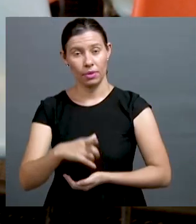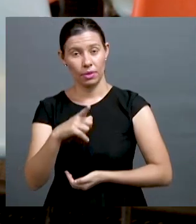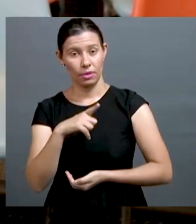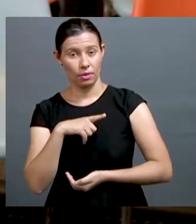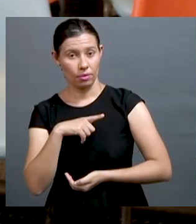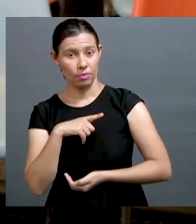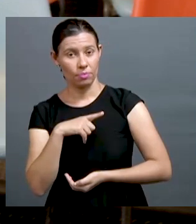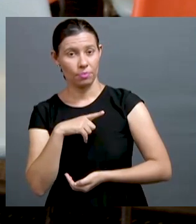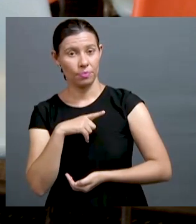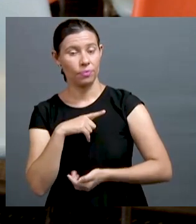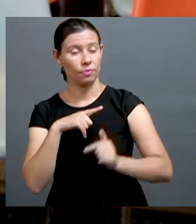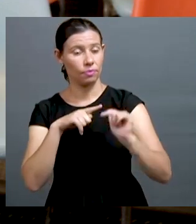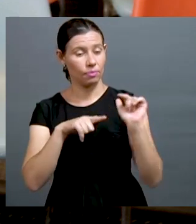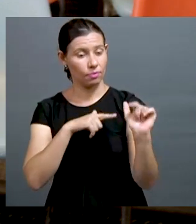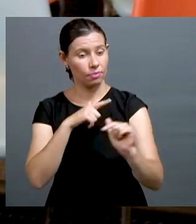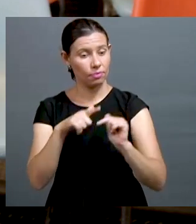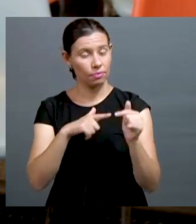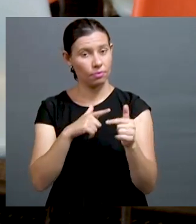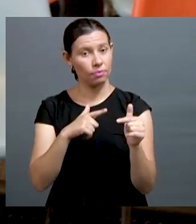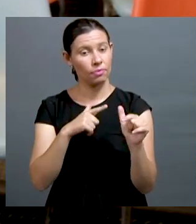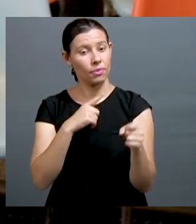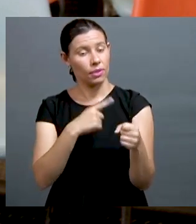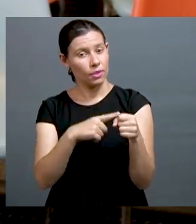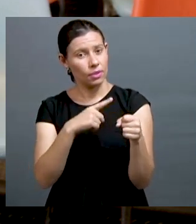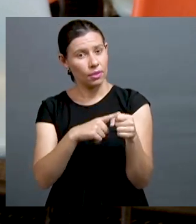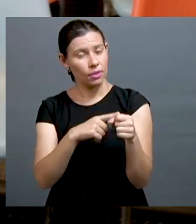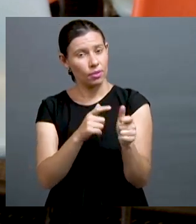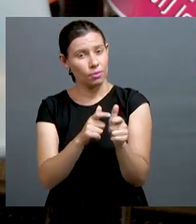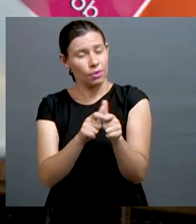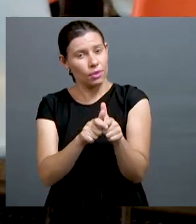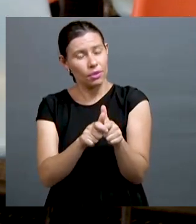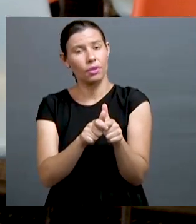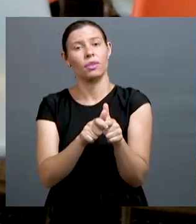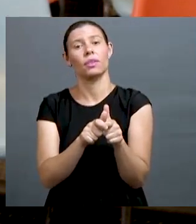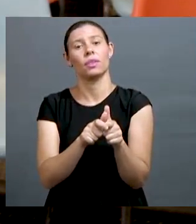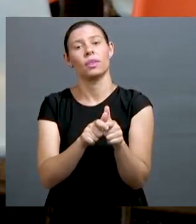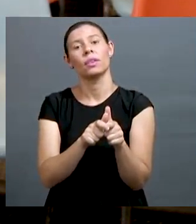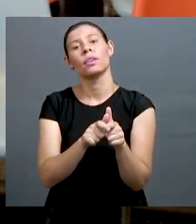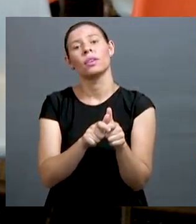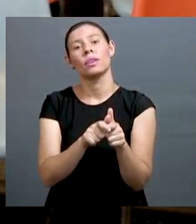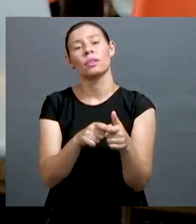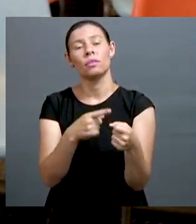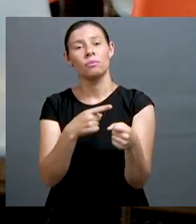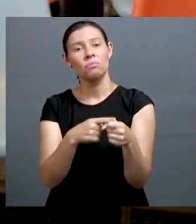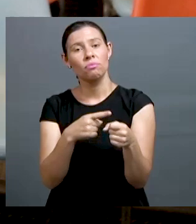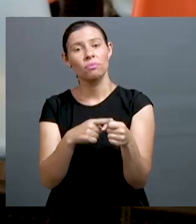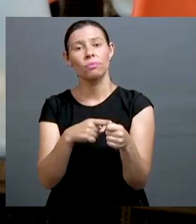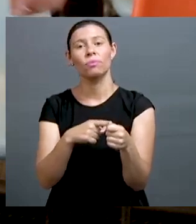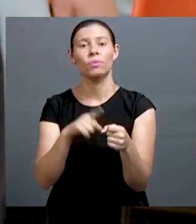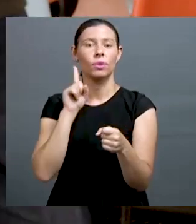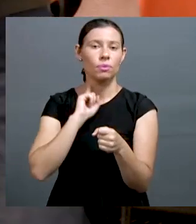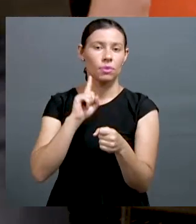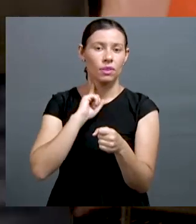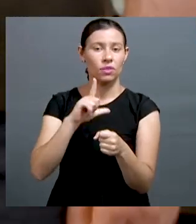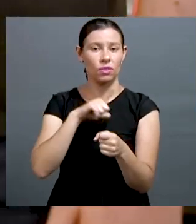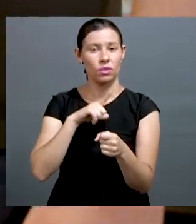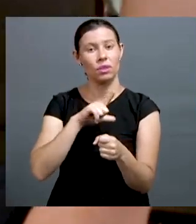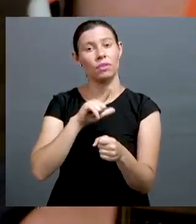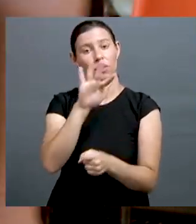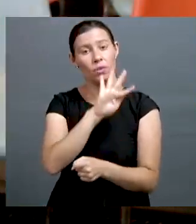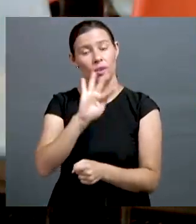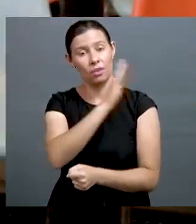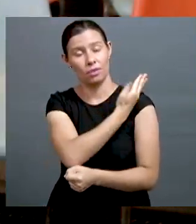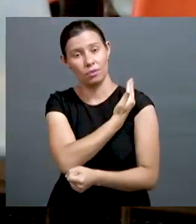Eu sempre quis trabalhar em alguma cidade pequena do interior de Minas, que tivesse uma universidade